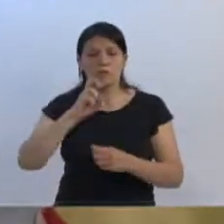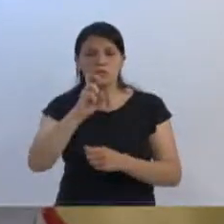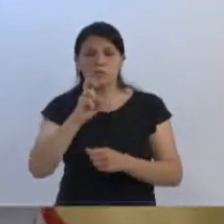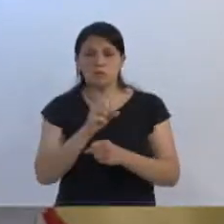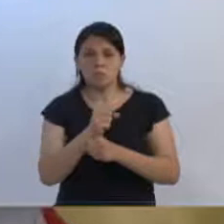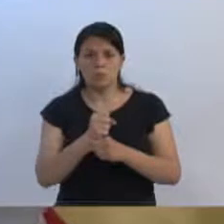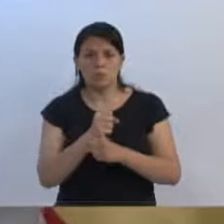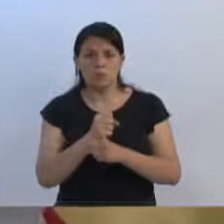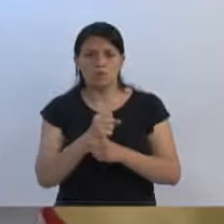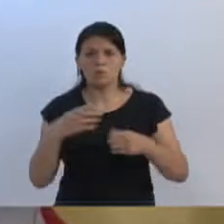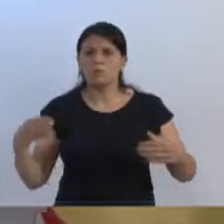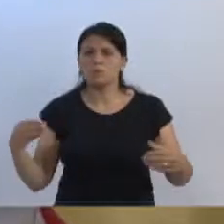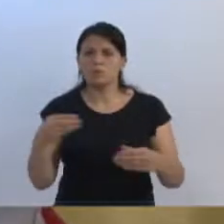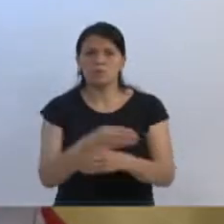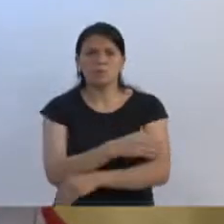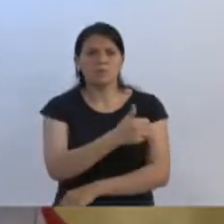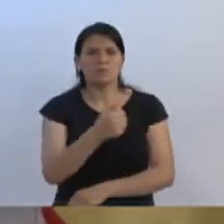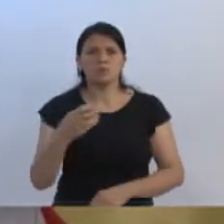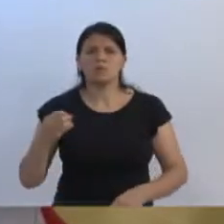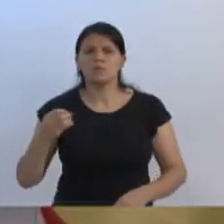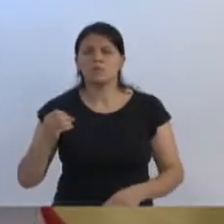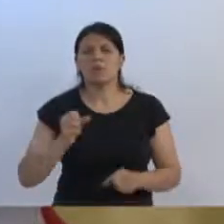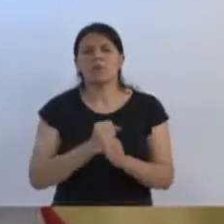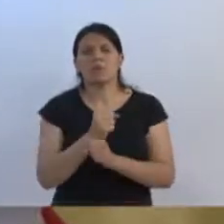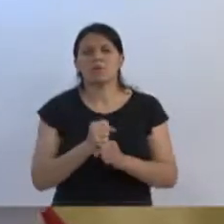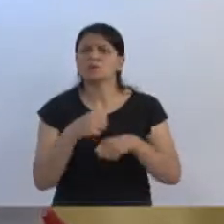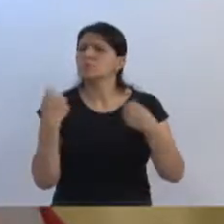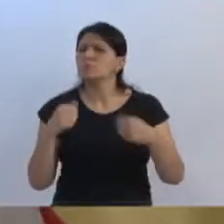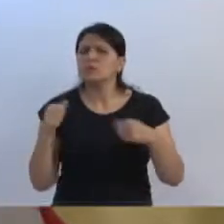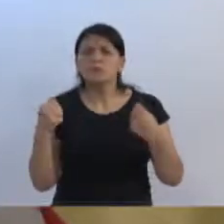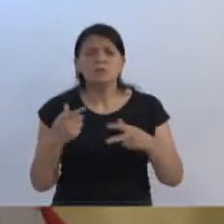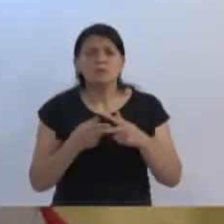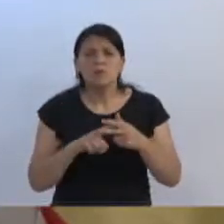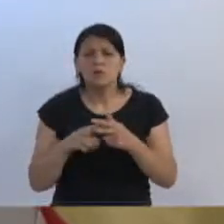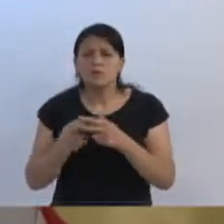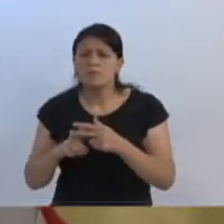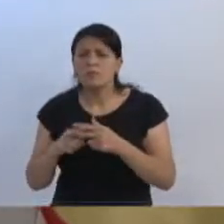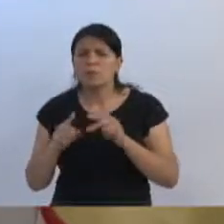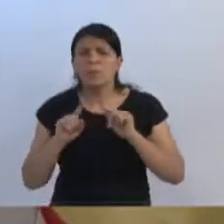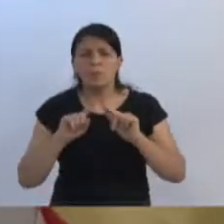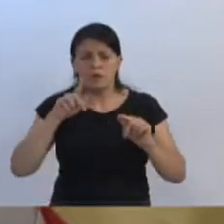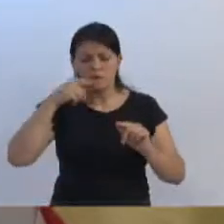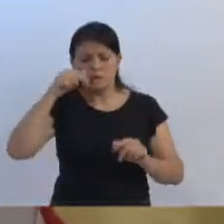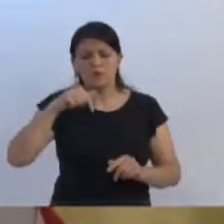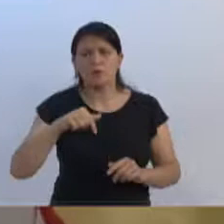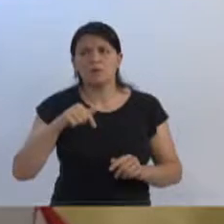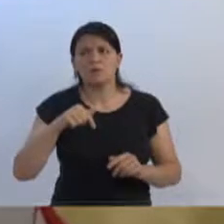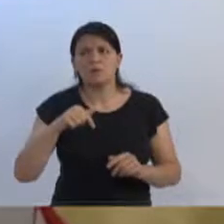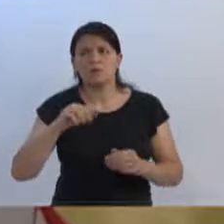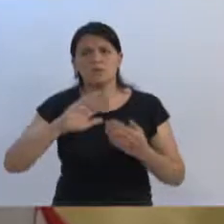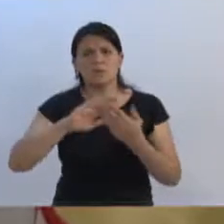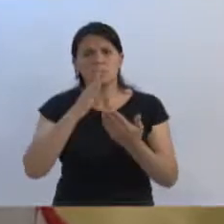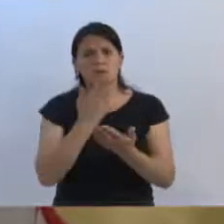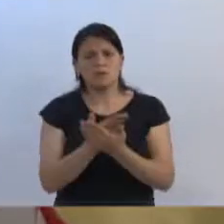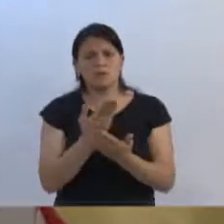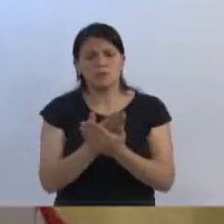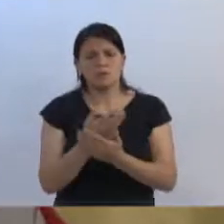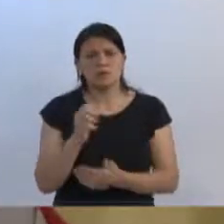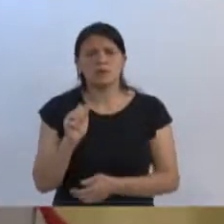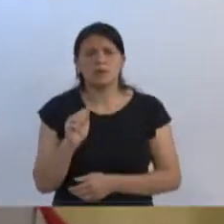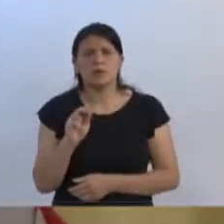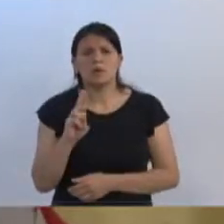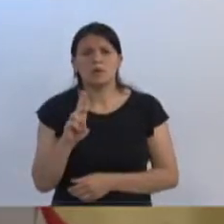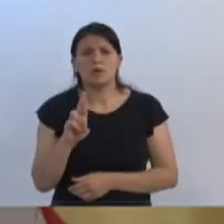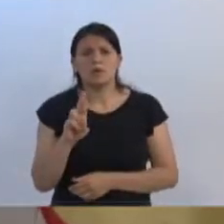de fundação. É claro que precisa de reforma, tem que ser reformado, mas venho aqui falar, vereadorito, da escola Aura Perpétua Gomes,